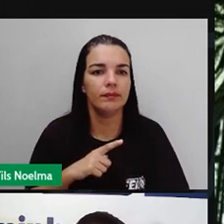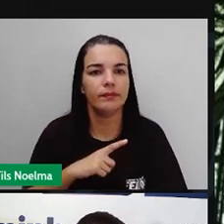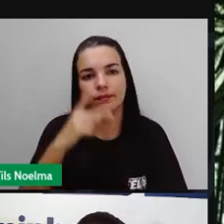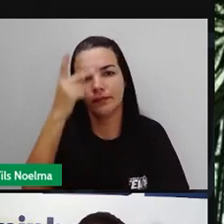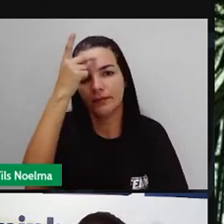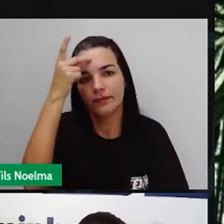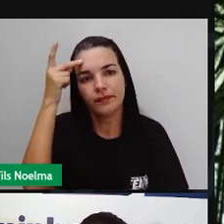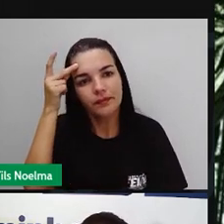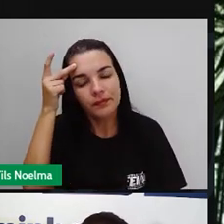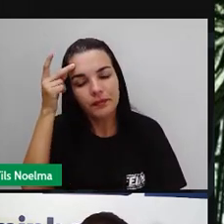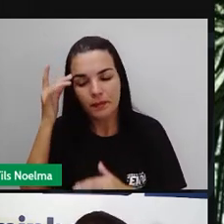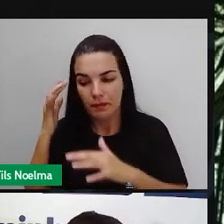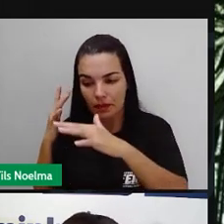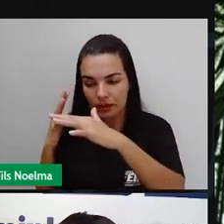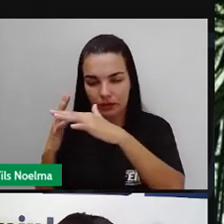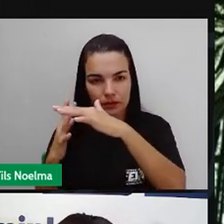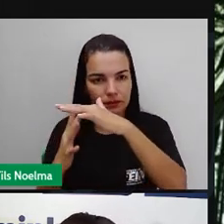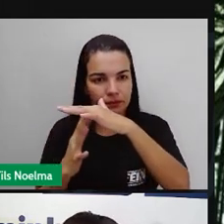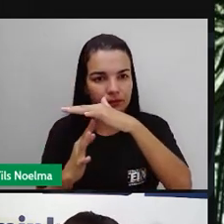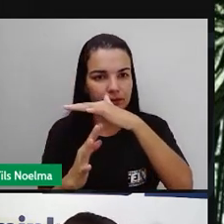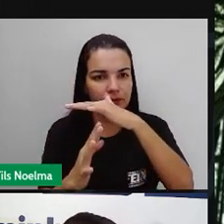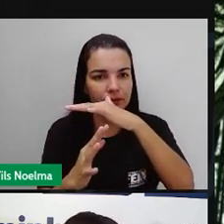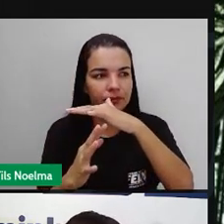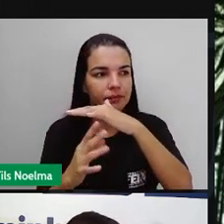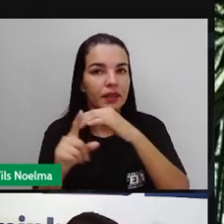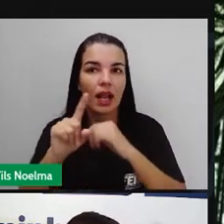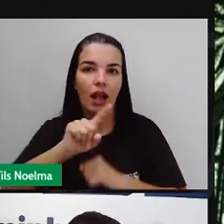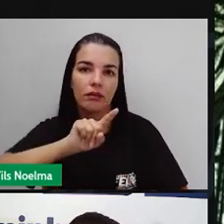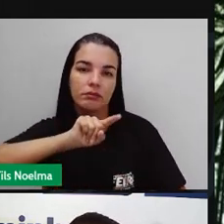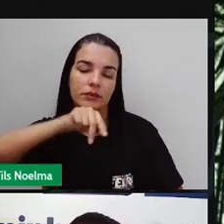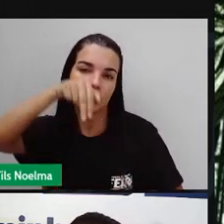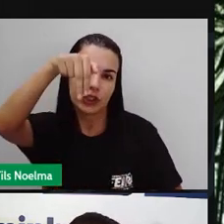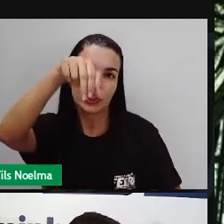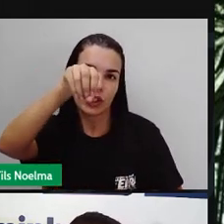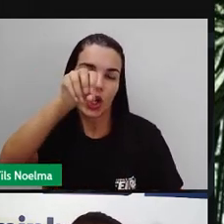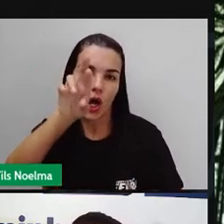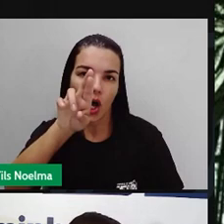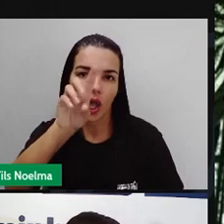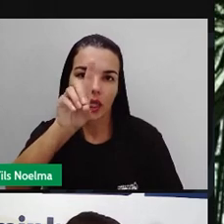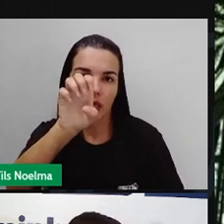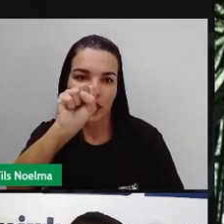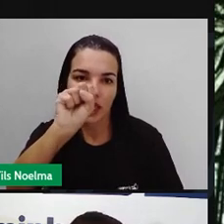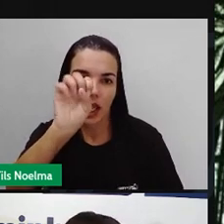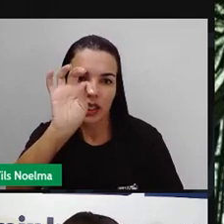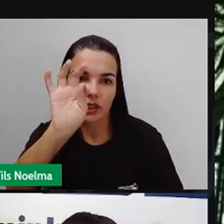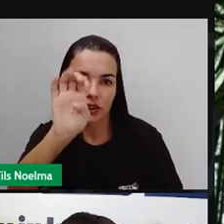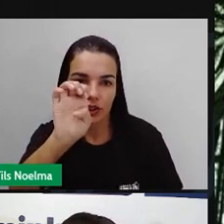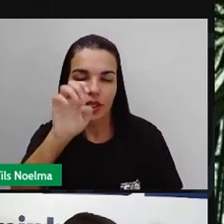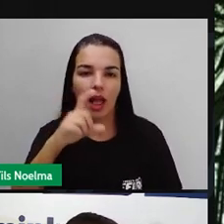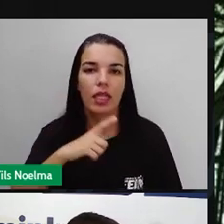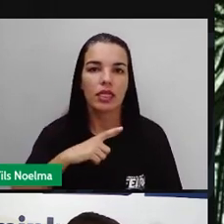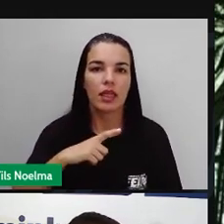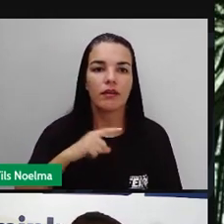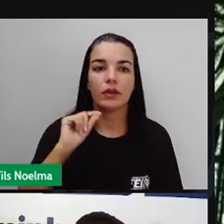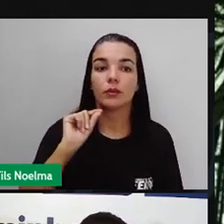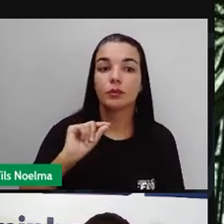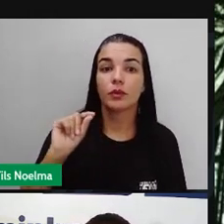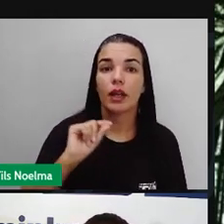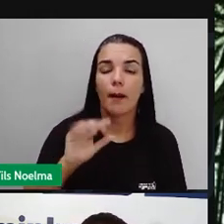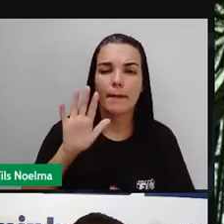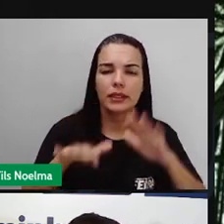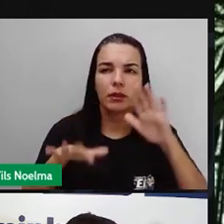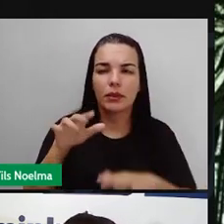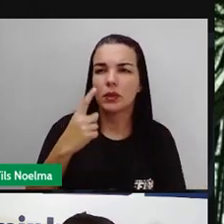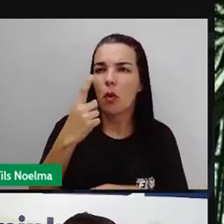migraram da região do Nordeste, né? Que foi a maior quantidade de pessoas aí que em um ano já chegou a ser 160